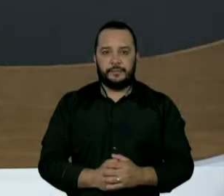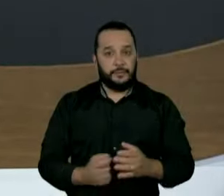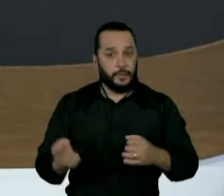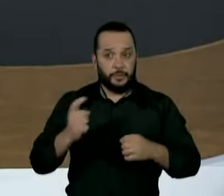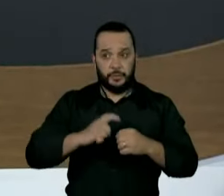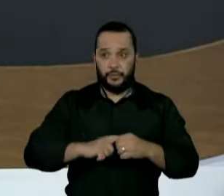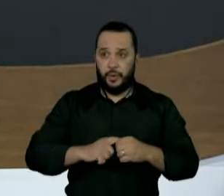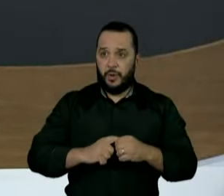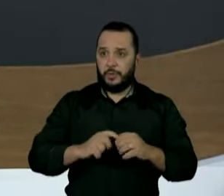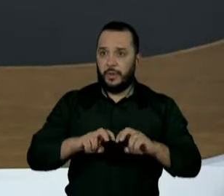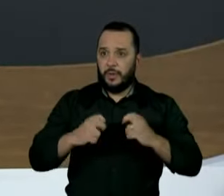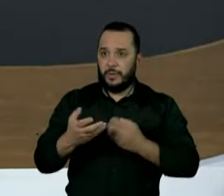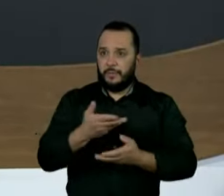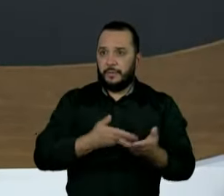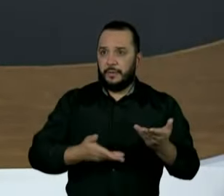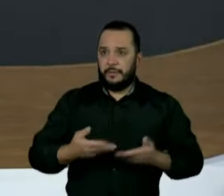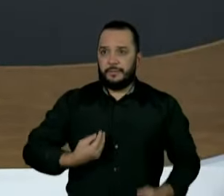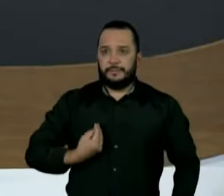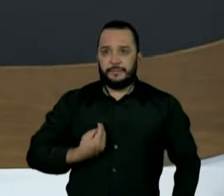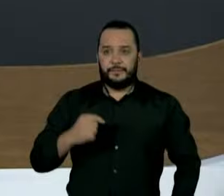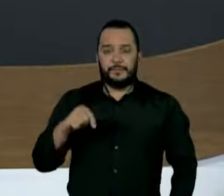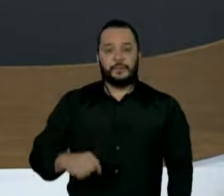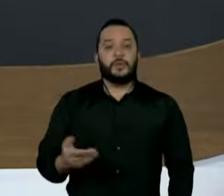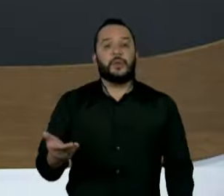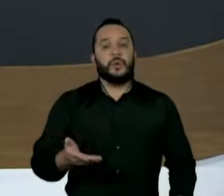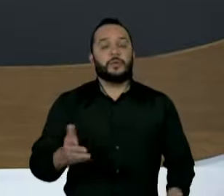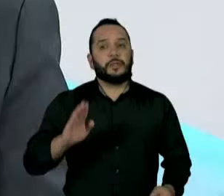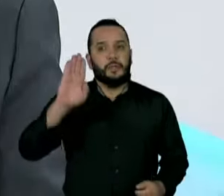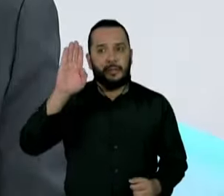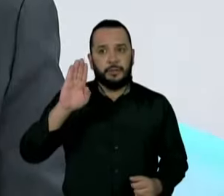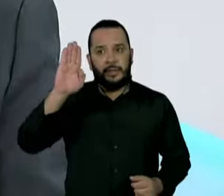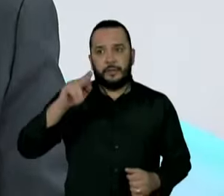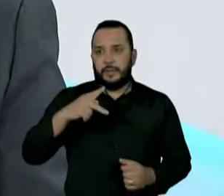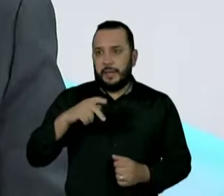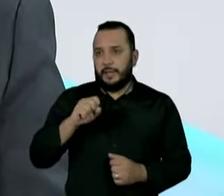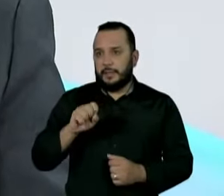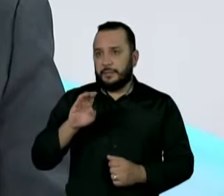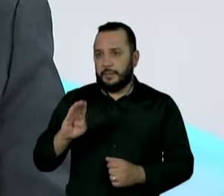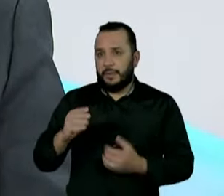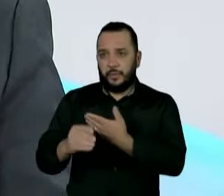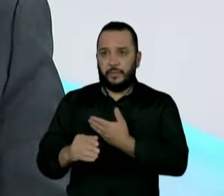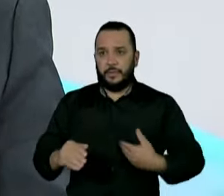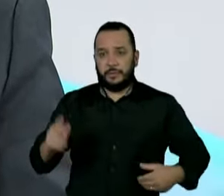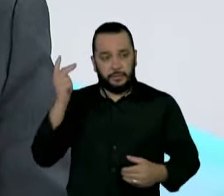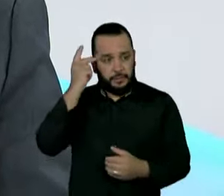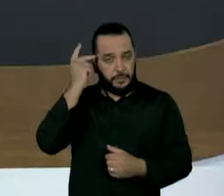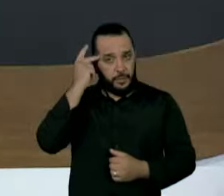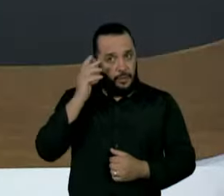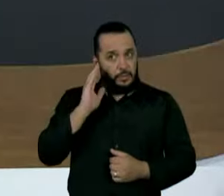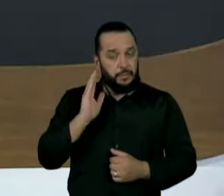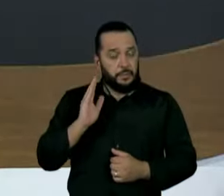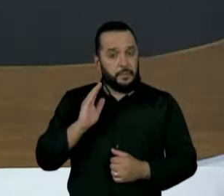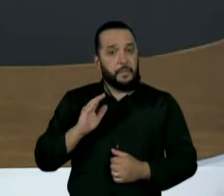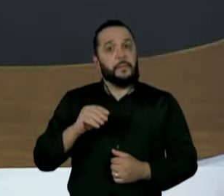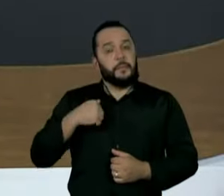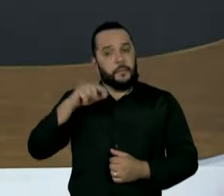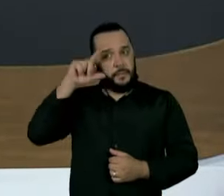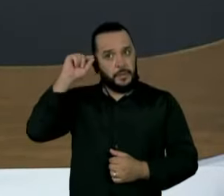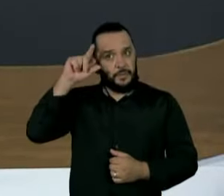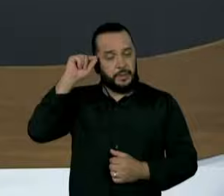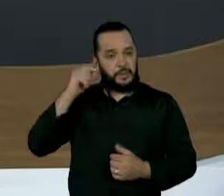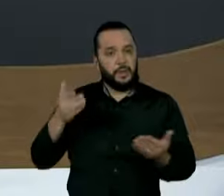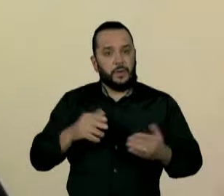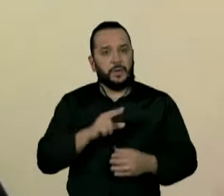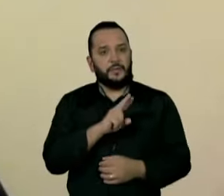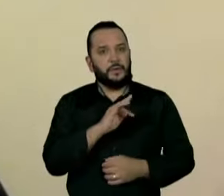Estamos de volta com o Roda Viva, que hoje recebe o pré-candidato do PSB ao governo de São Paulo, Márcio França. Quem vai perguntar agora é a Vitória Bell.